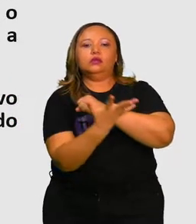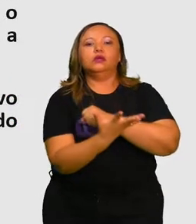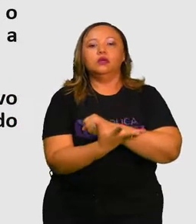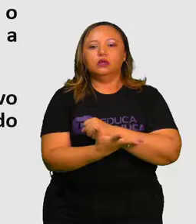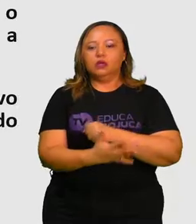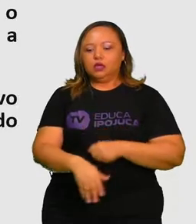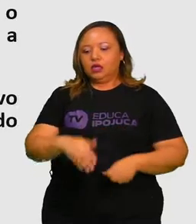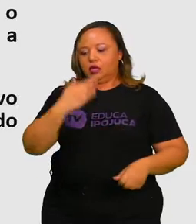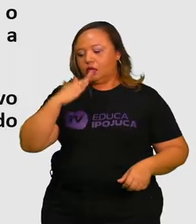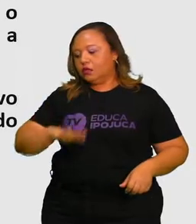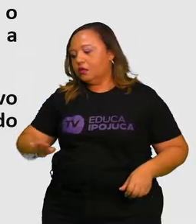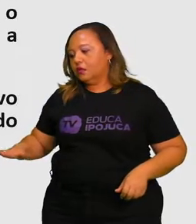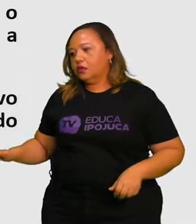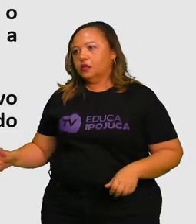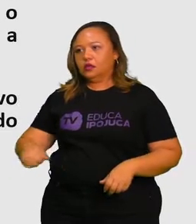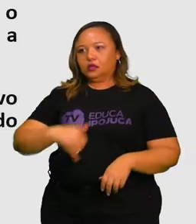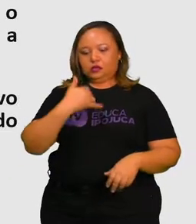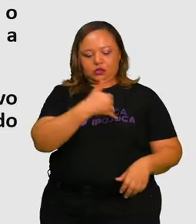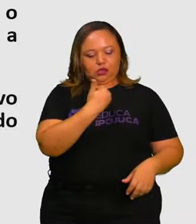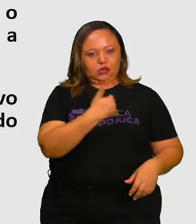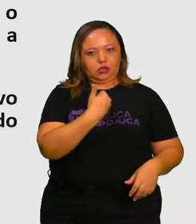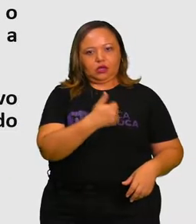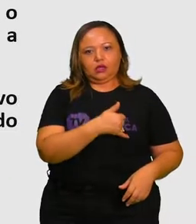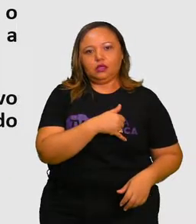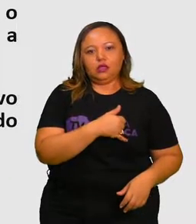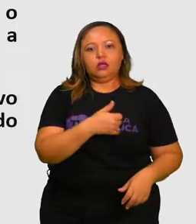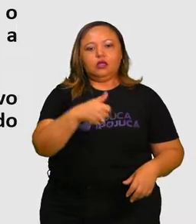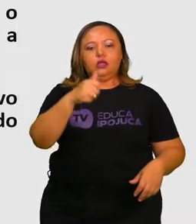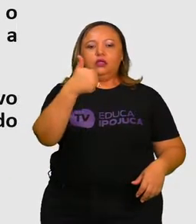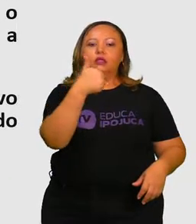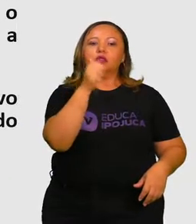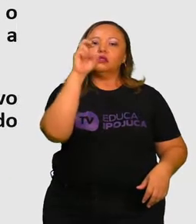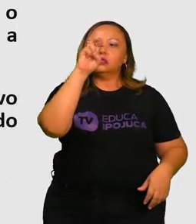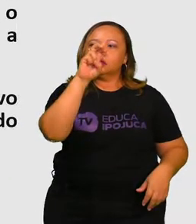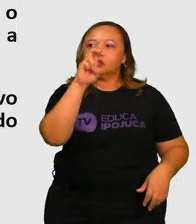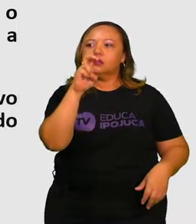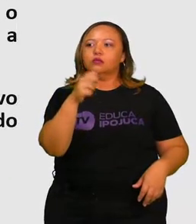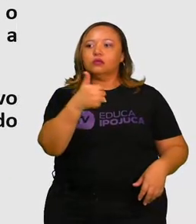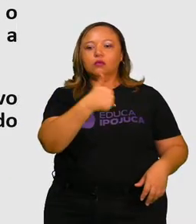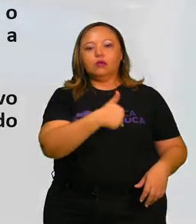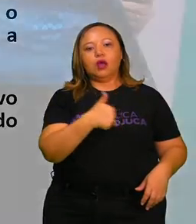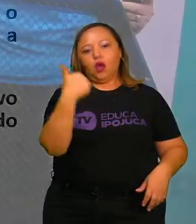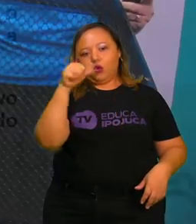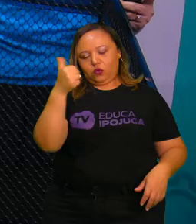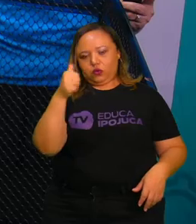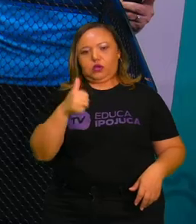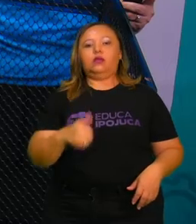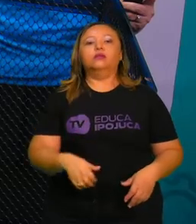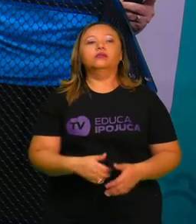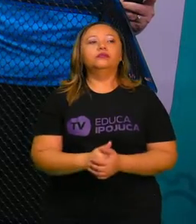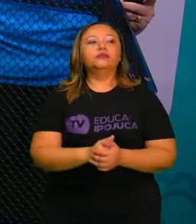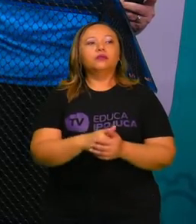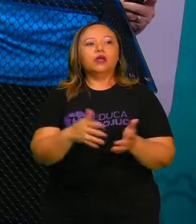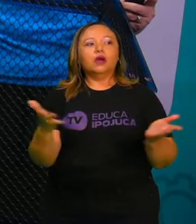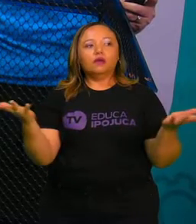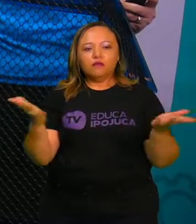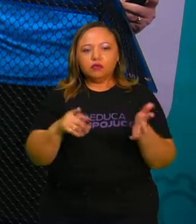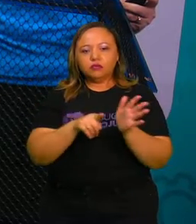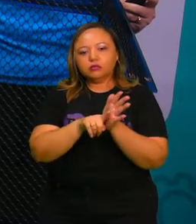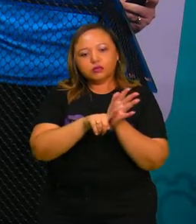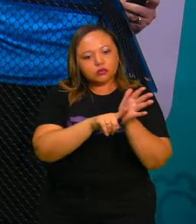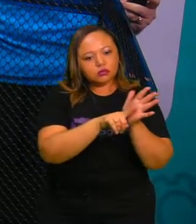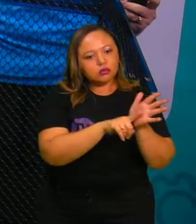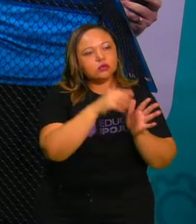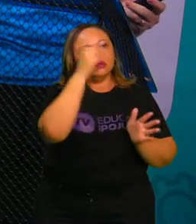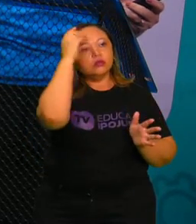anos, em dezembro, a polêmica em torno do assunto só aumentou nos últimos dias. Então, vamos analisar